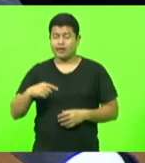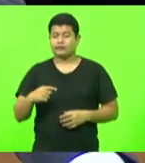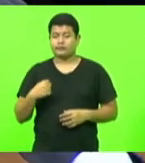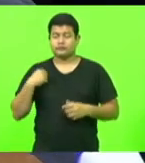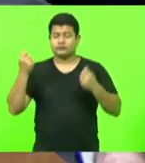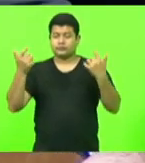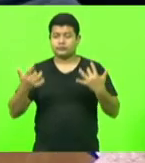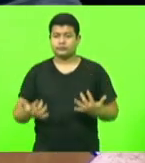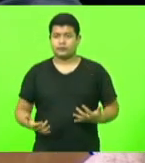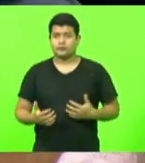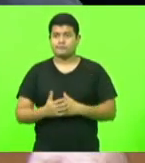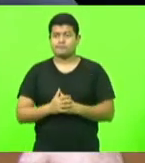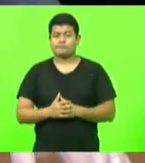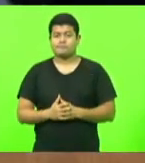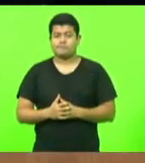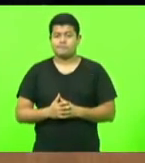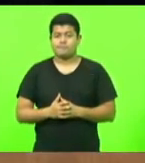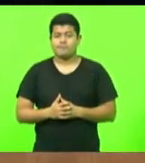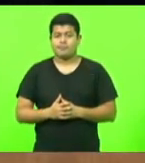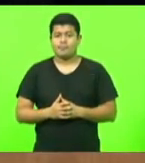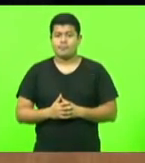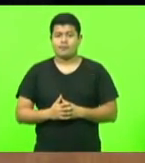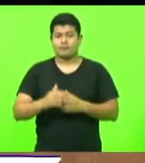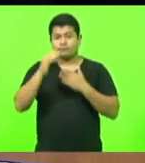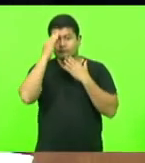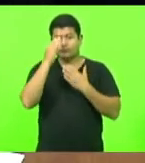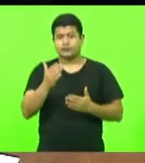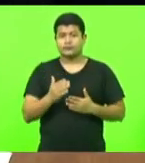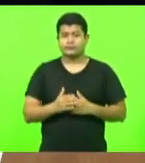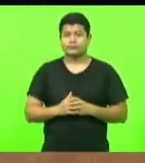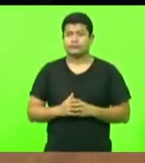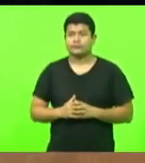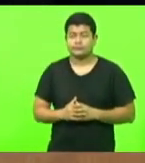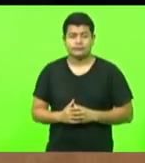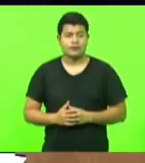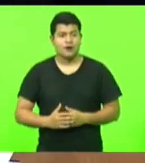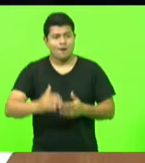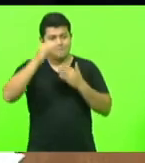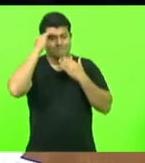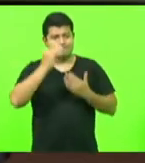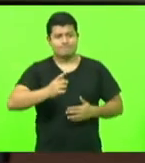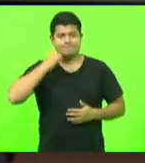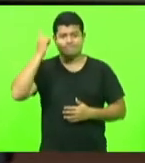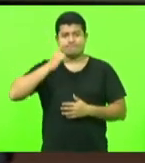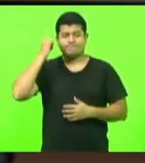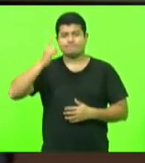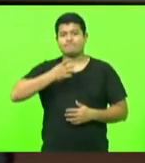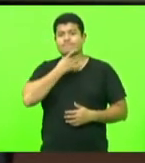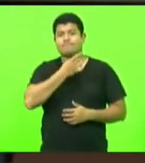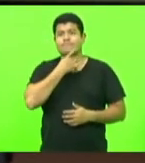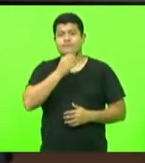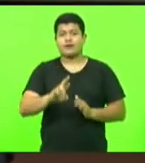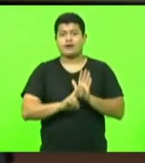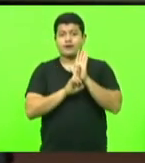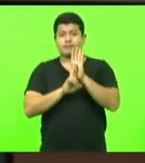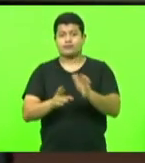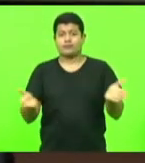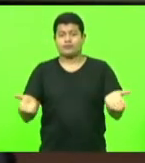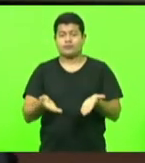presidente, a minha reflexão no dia de hoje. Muito obrigado. Obrigado, deputado Valdir Cobalchini, que falou em nome do bloco